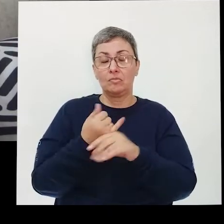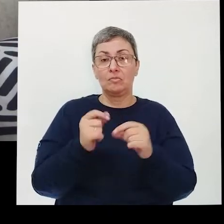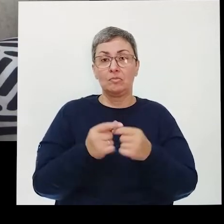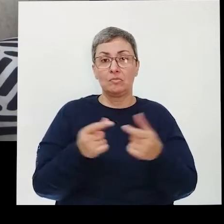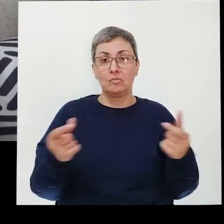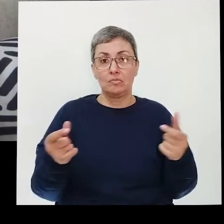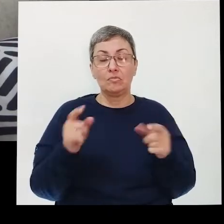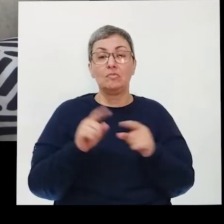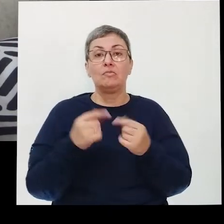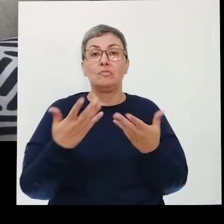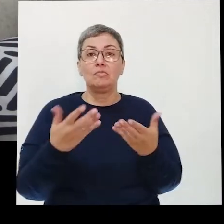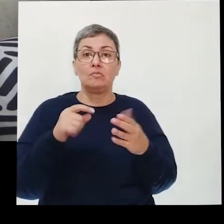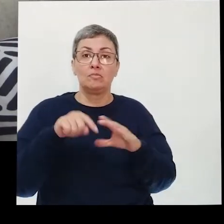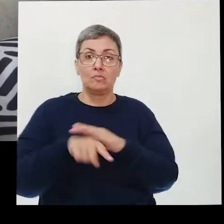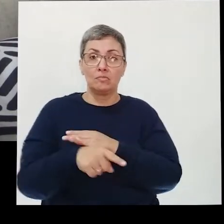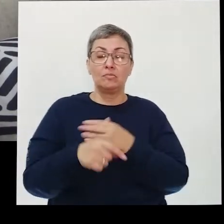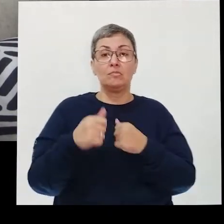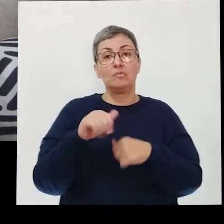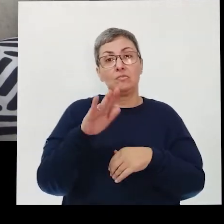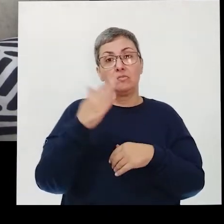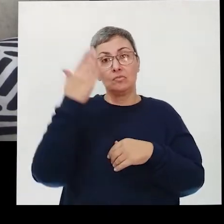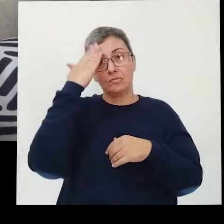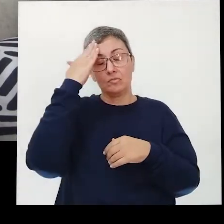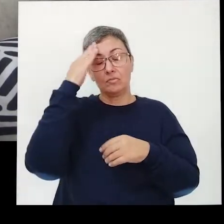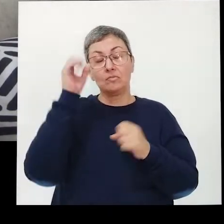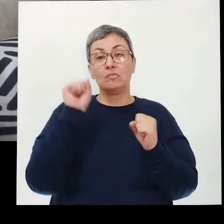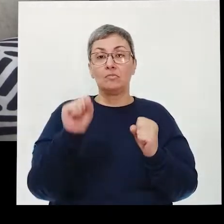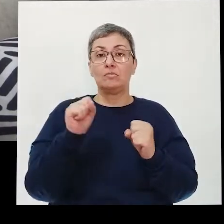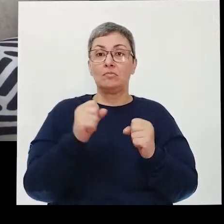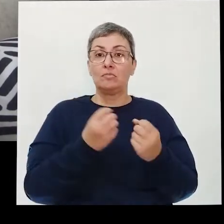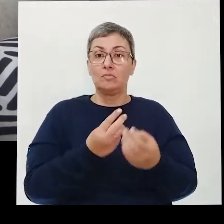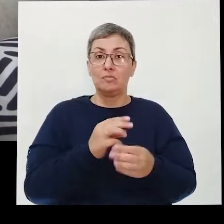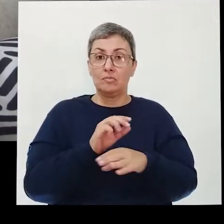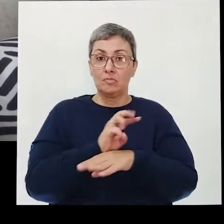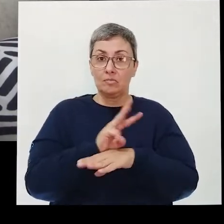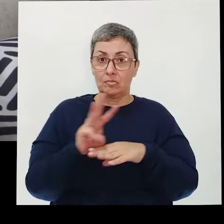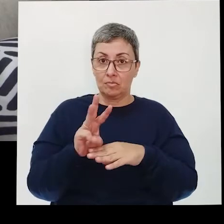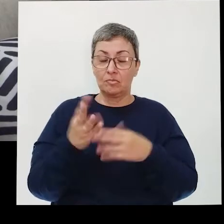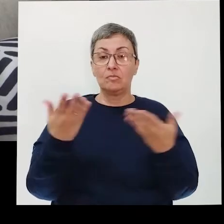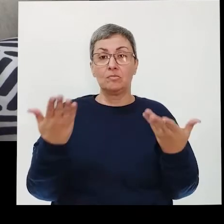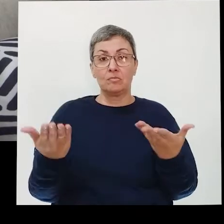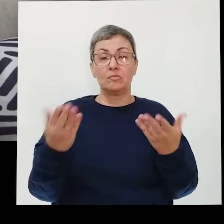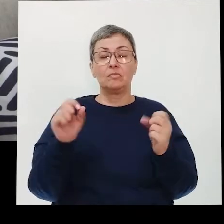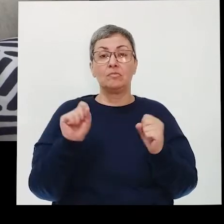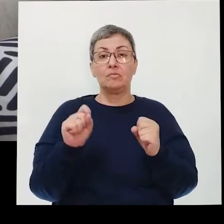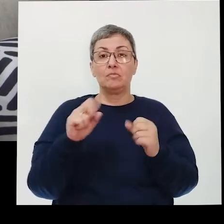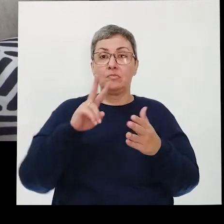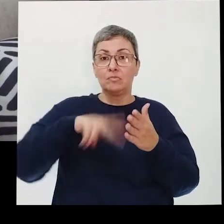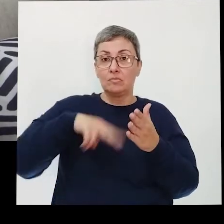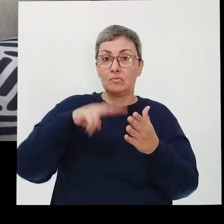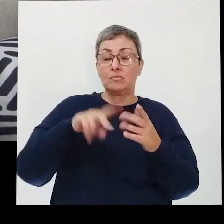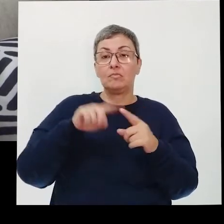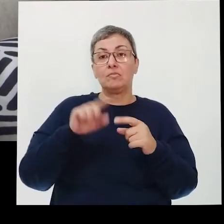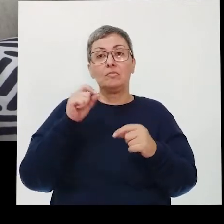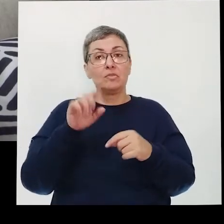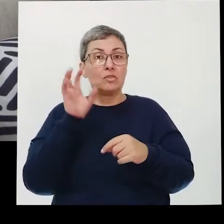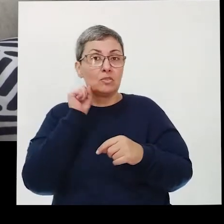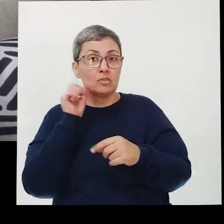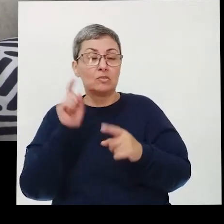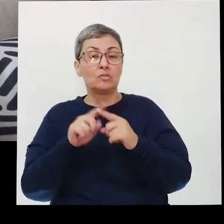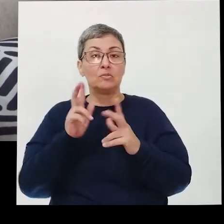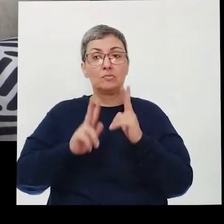Então, se vocês quiserem se aprofundar e saber mais sobre o assunto, acessa lá e, enfim, leia, ouça,